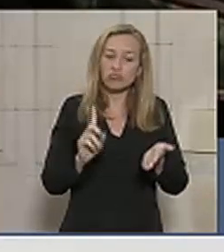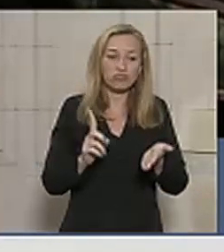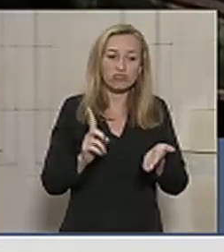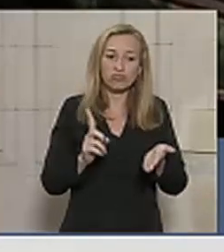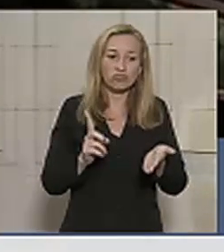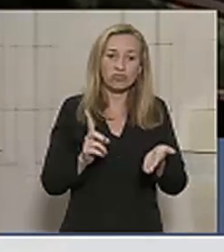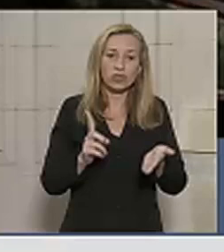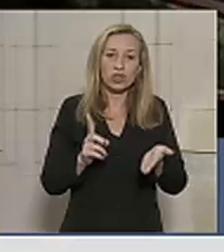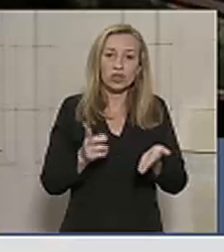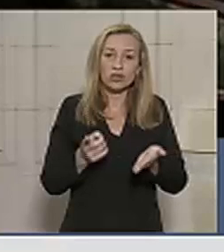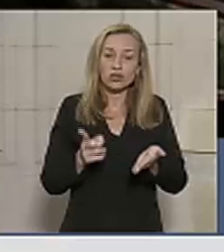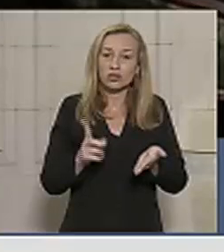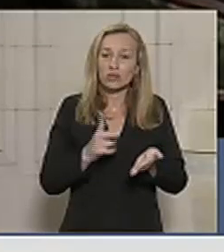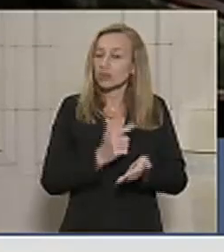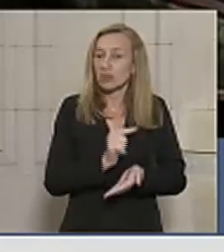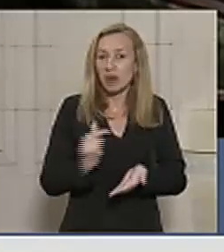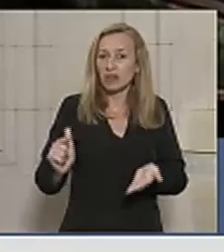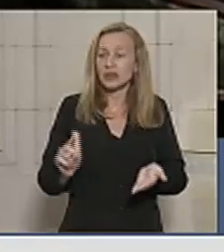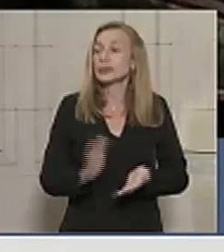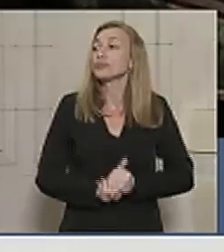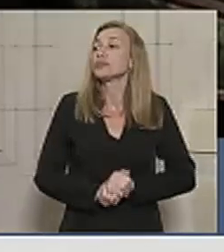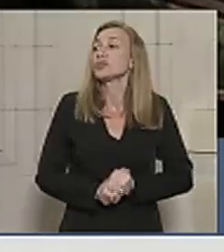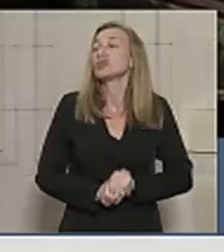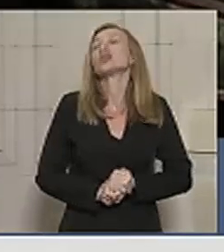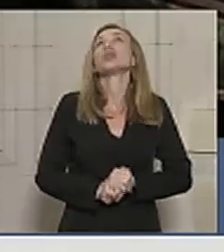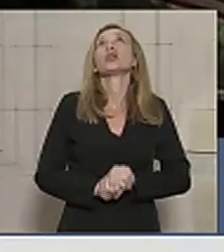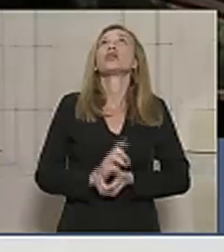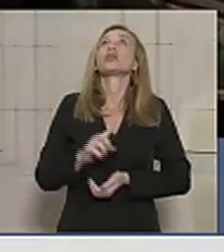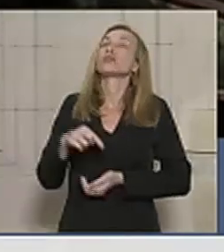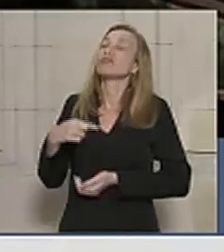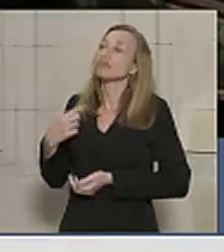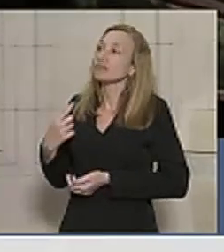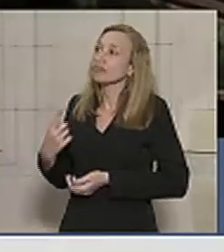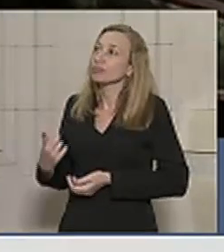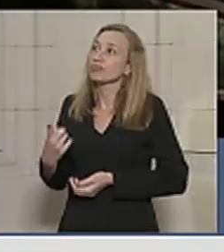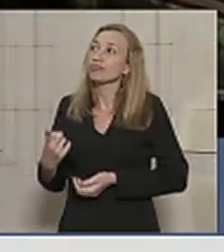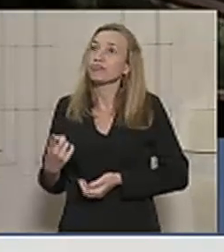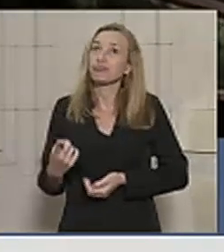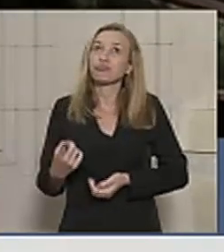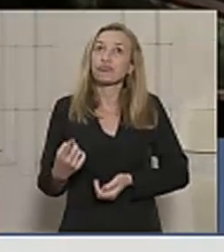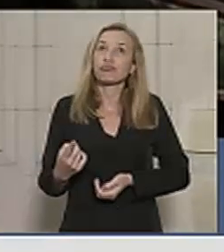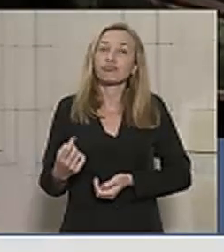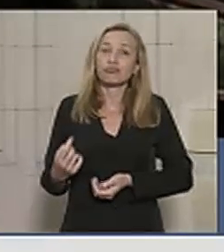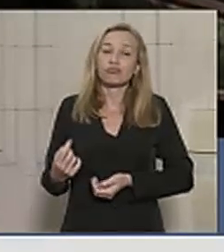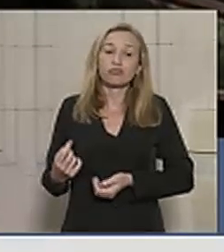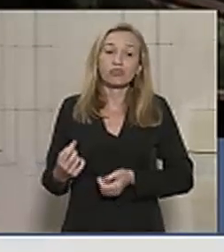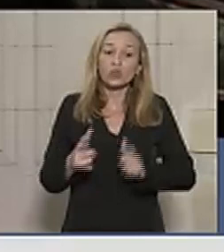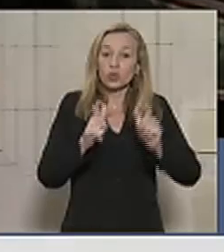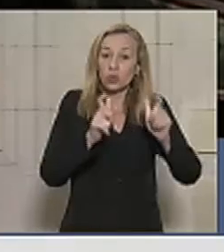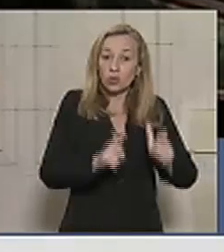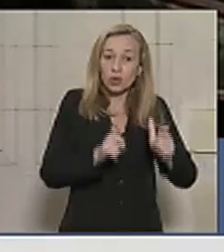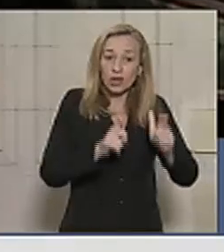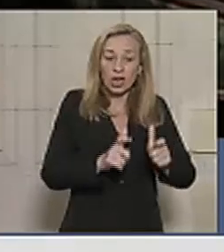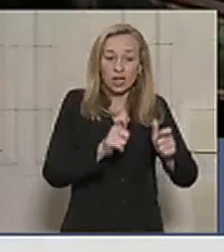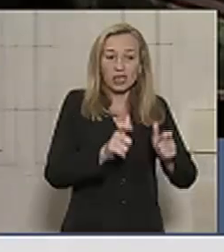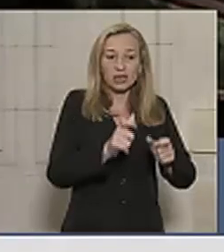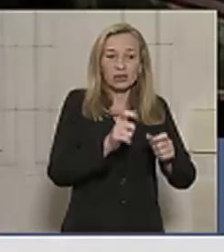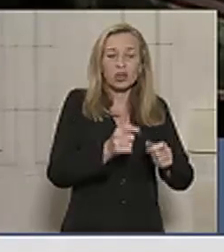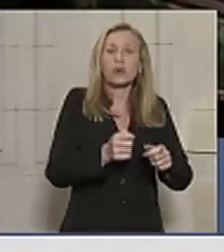há tanto tempo. E, além do estado de degradação, de